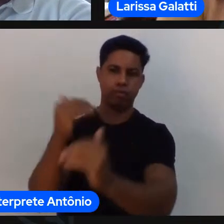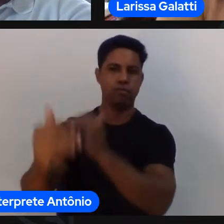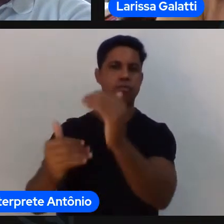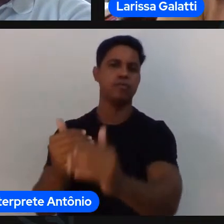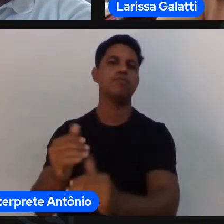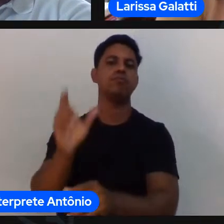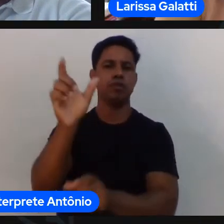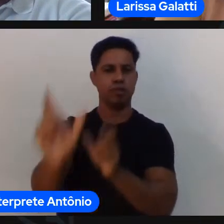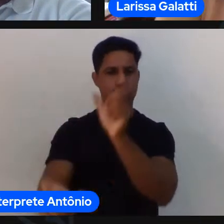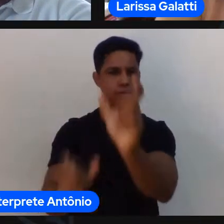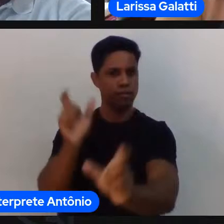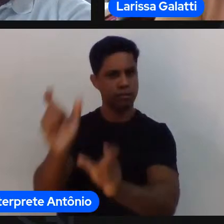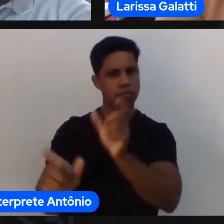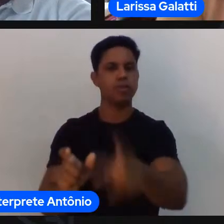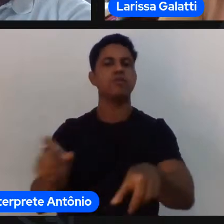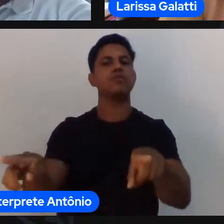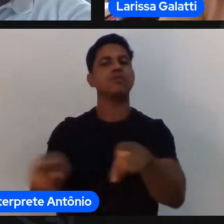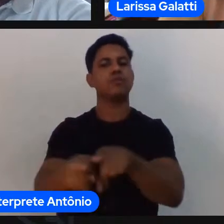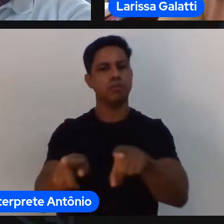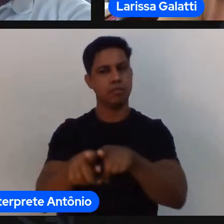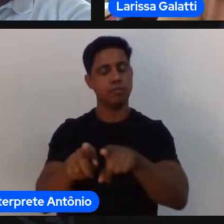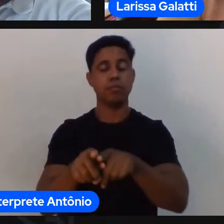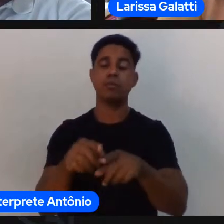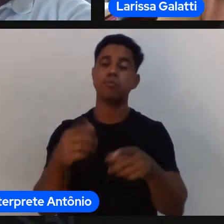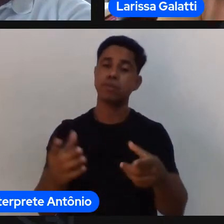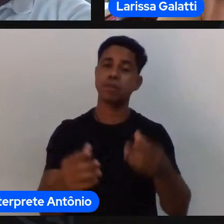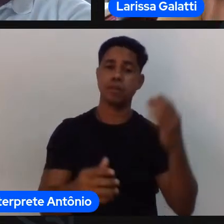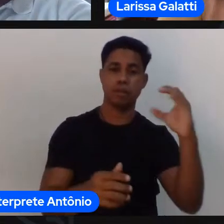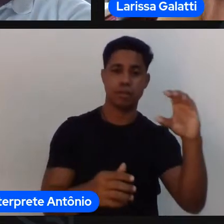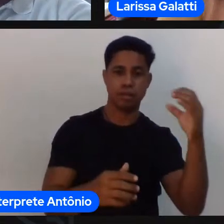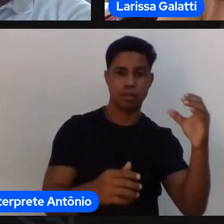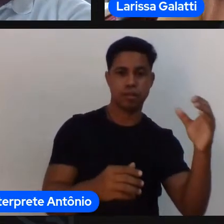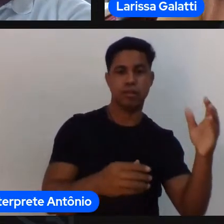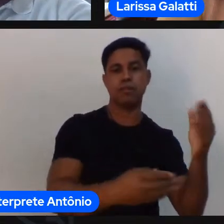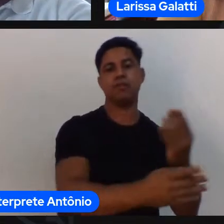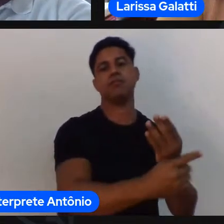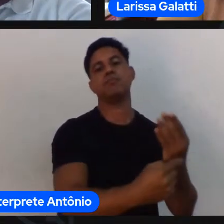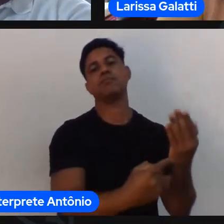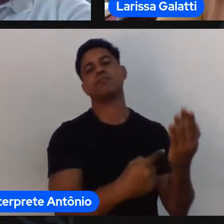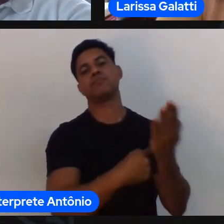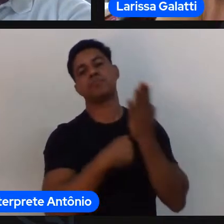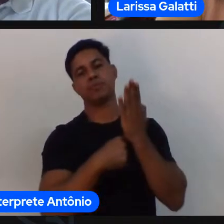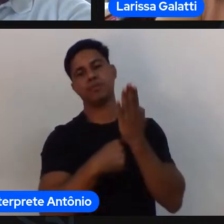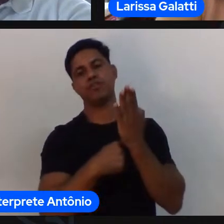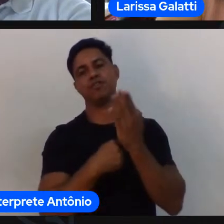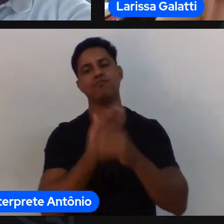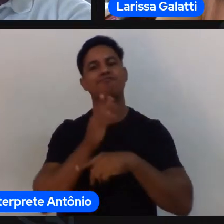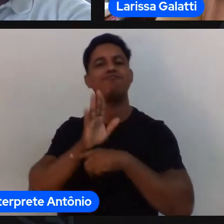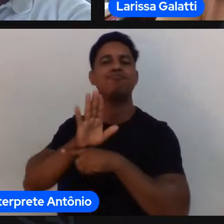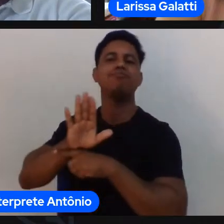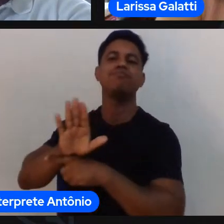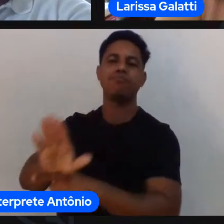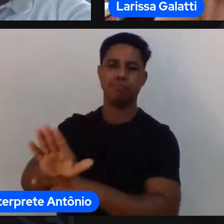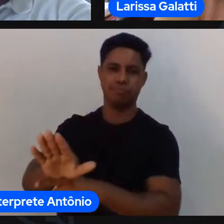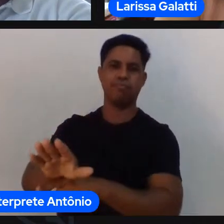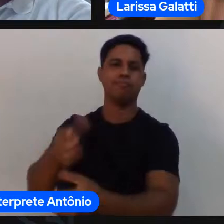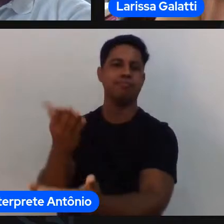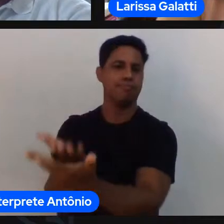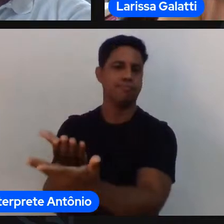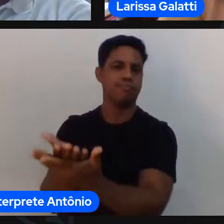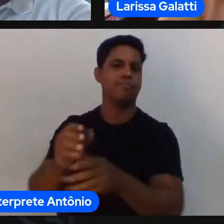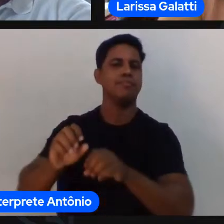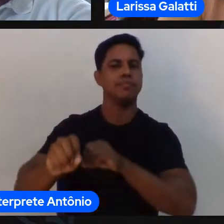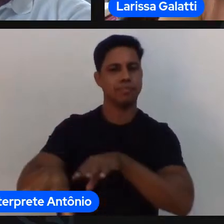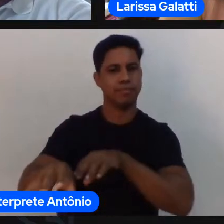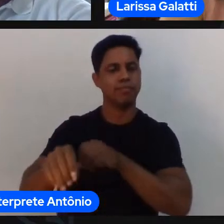científicas de que a ciência pode ajudar né a gente só tem que aprender também a comunicar a ciência de diferentes maneiras né